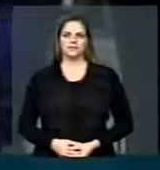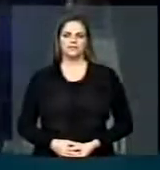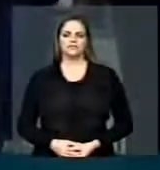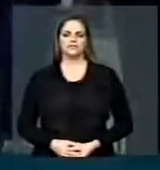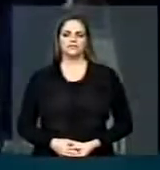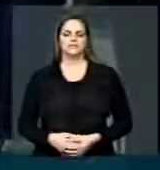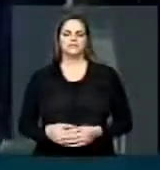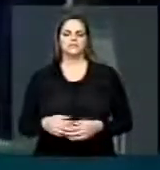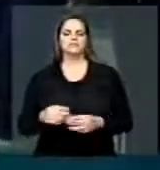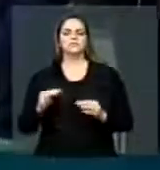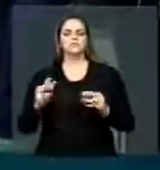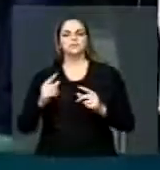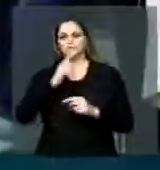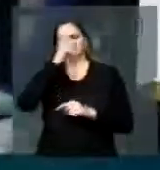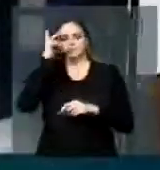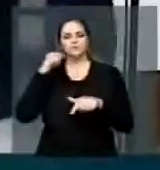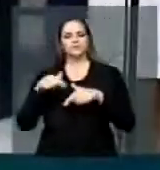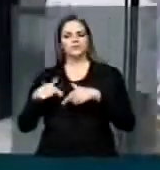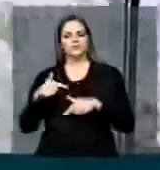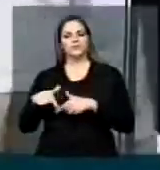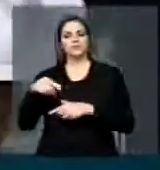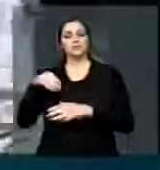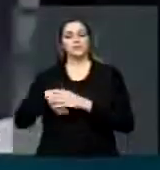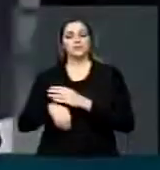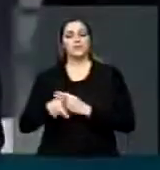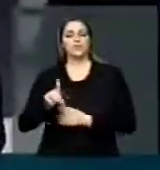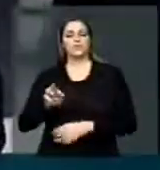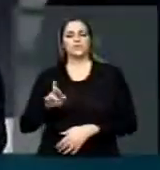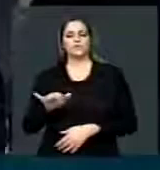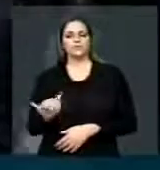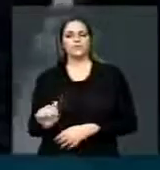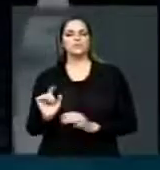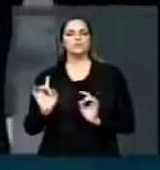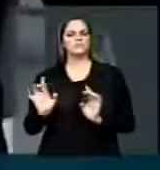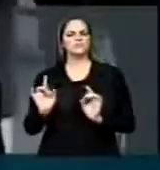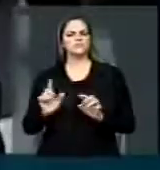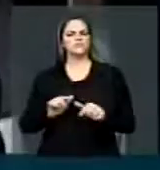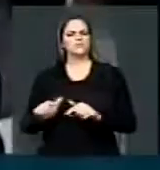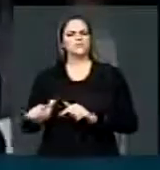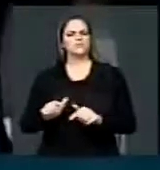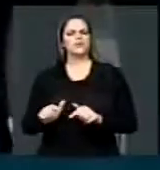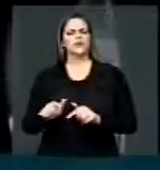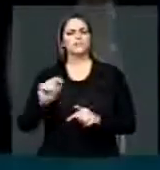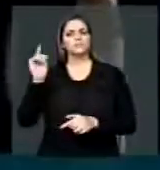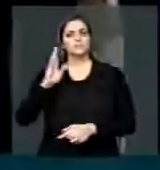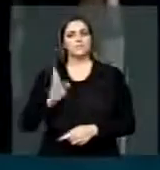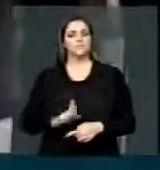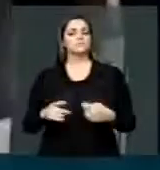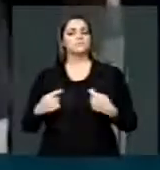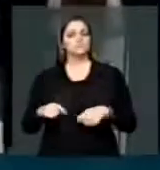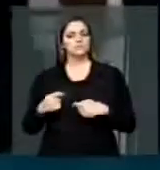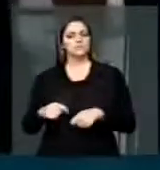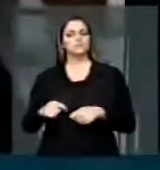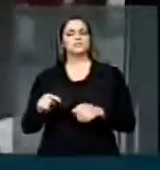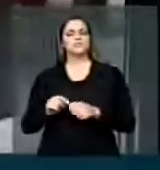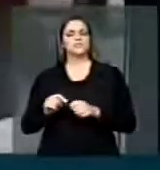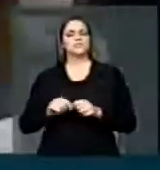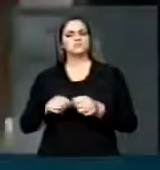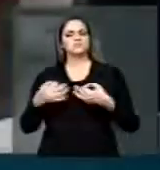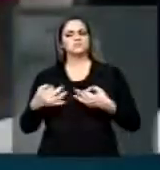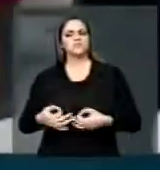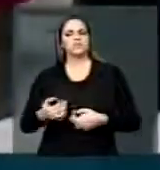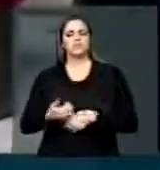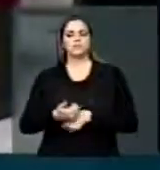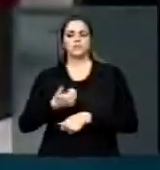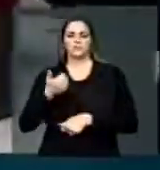estagiários, os defensores, cuidando de um trabalho que o Brasil precisa fazer bem e melhor, no sentido de